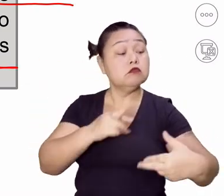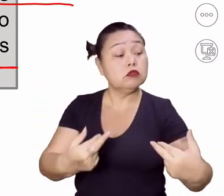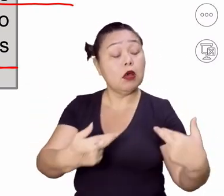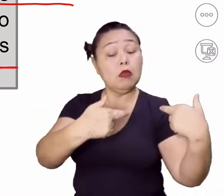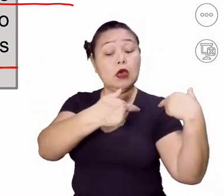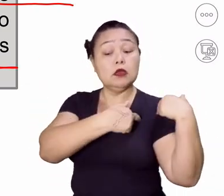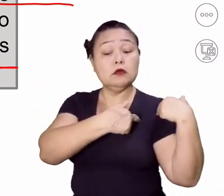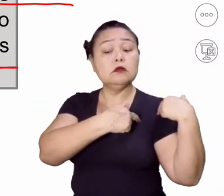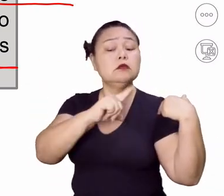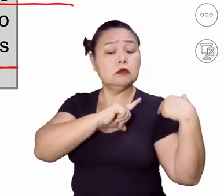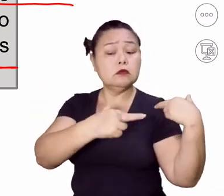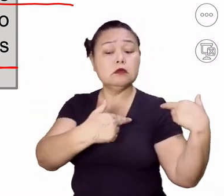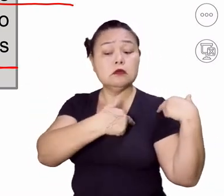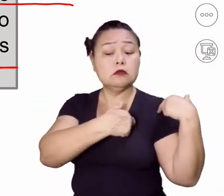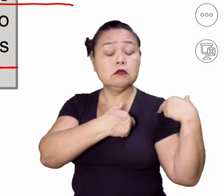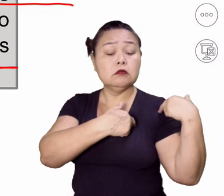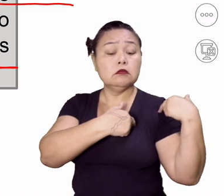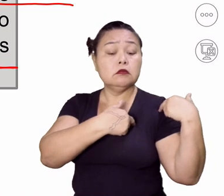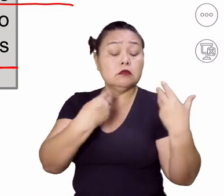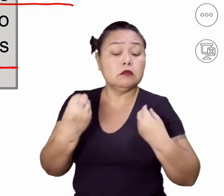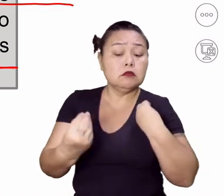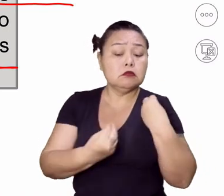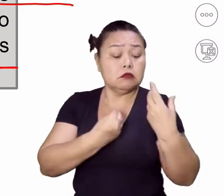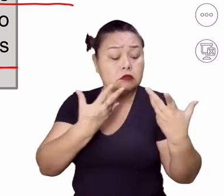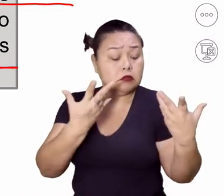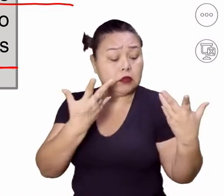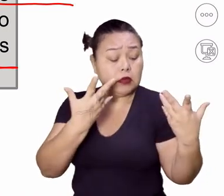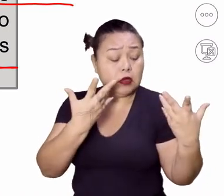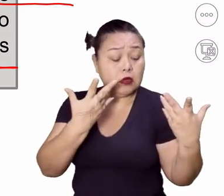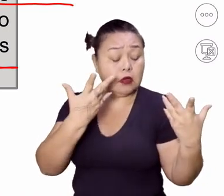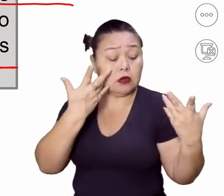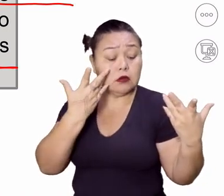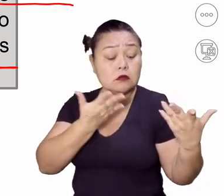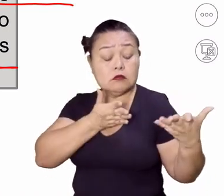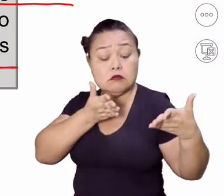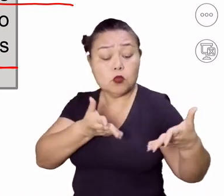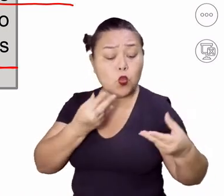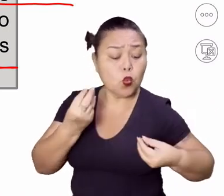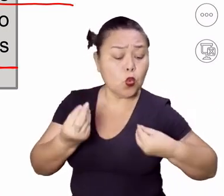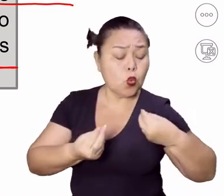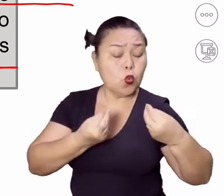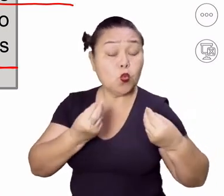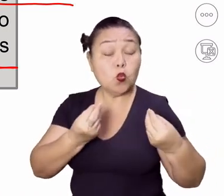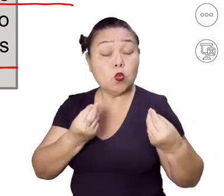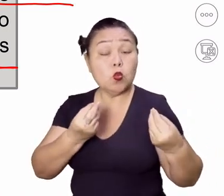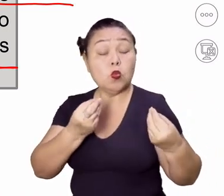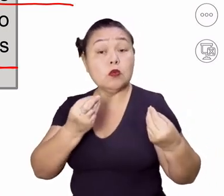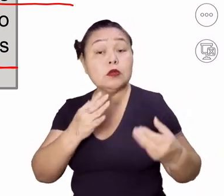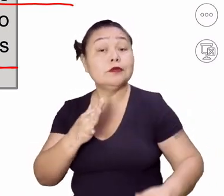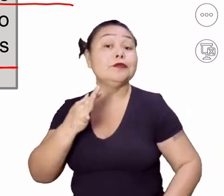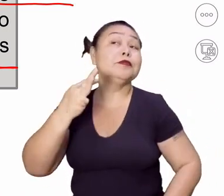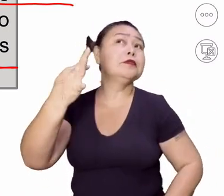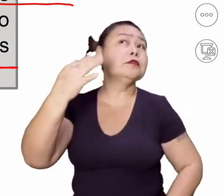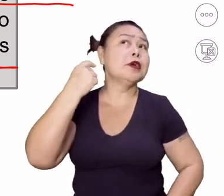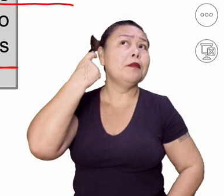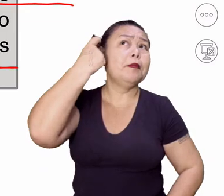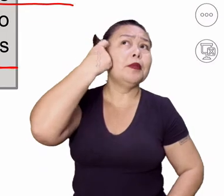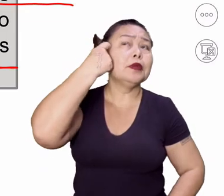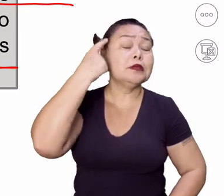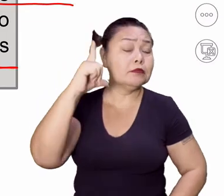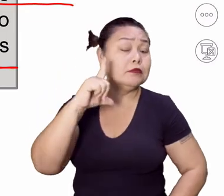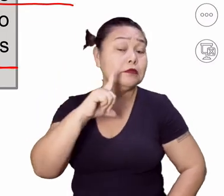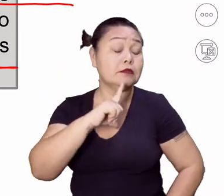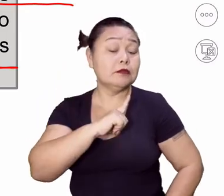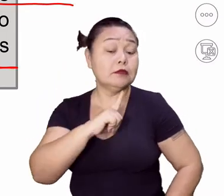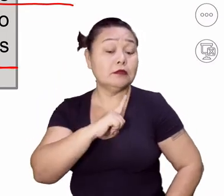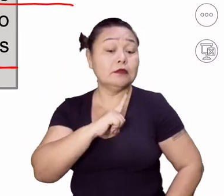Isso também leva a essa questão de como vai ser a vida futura. É a preocupação que se